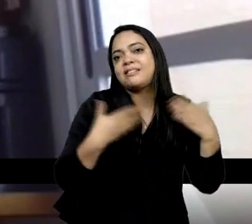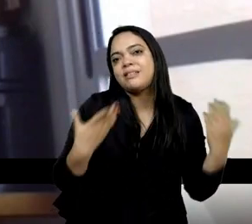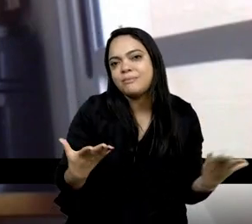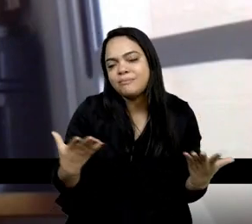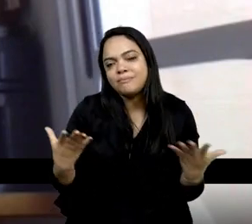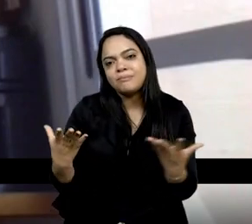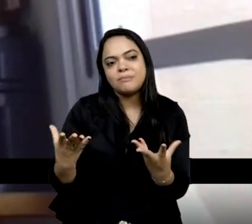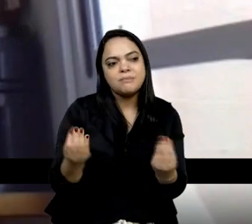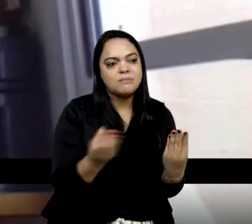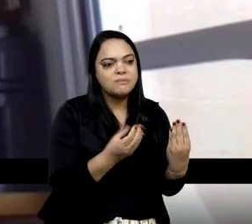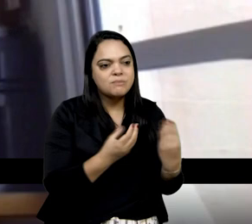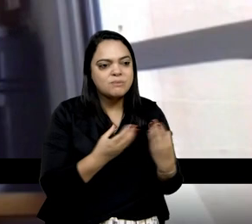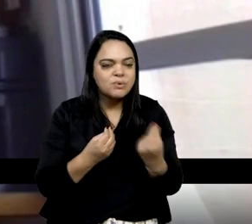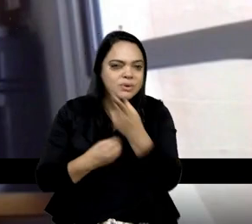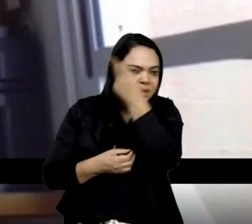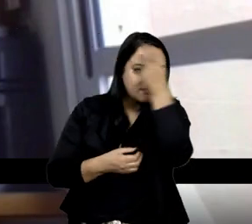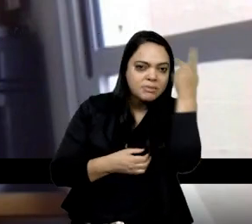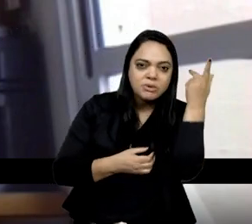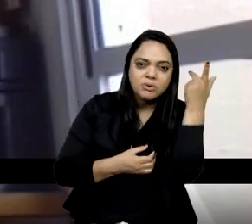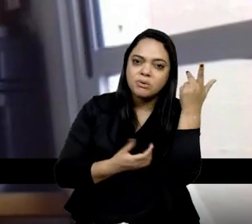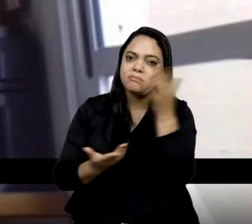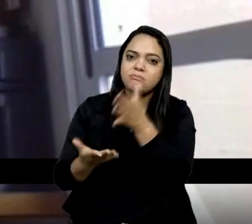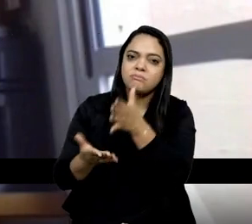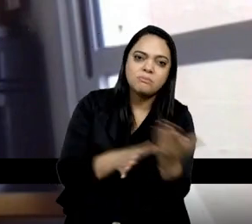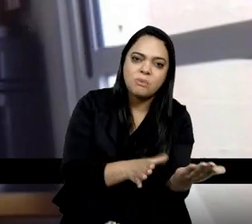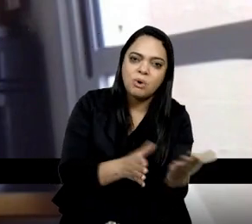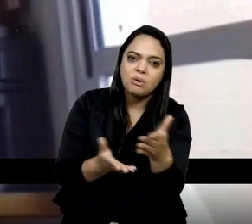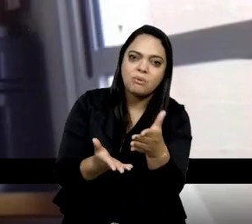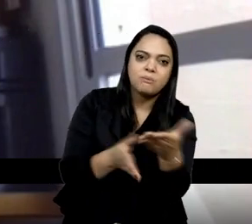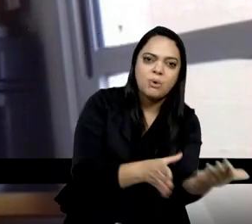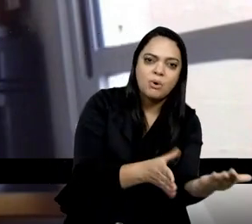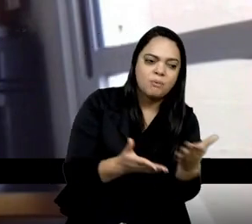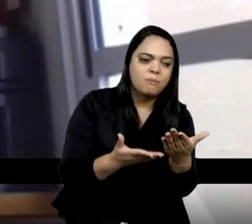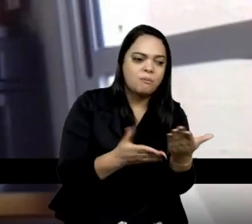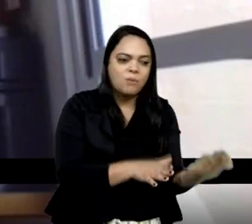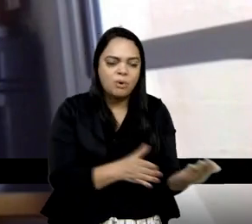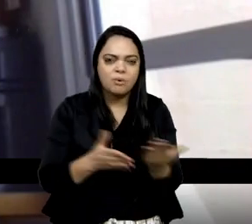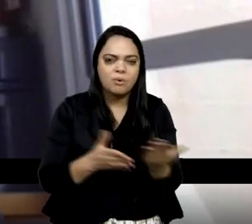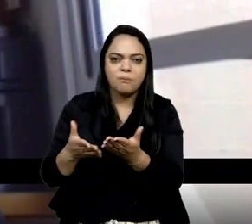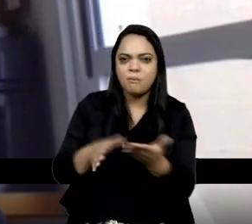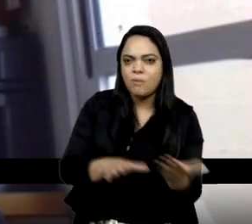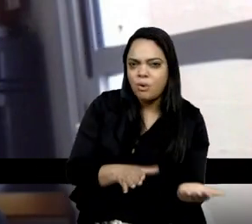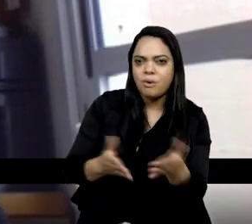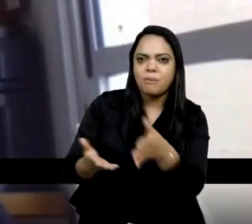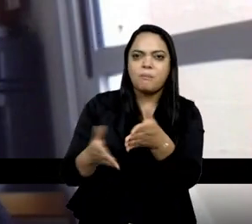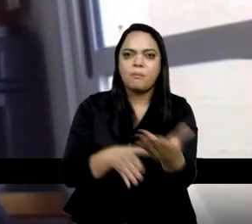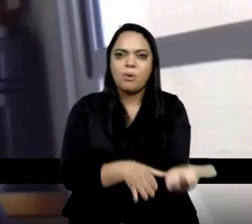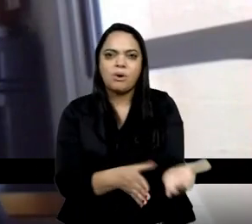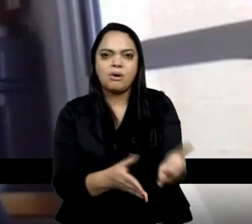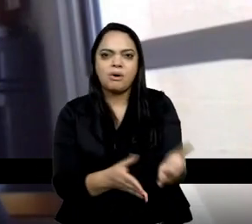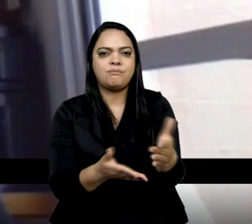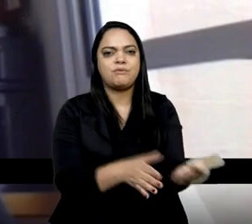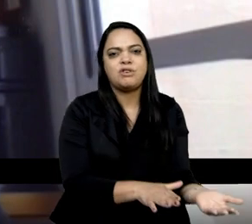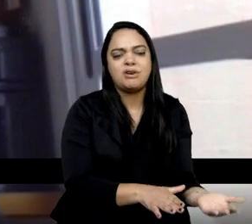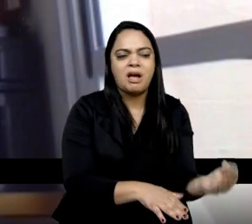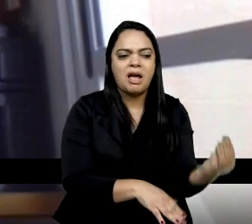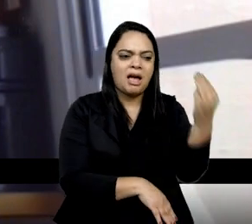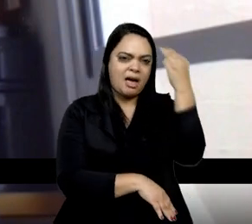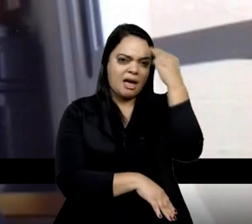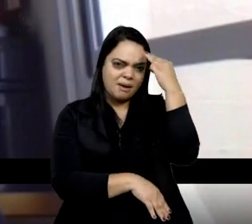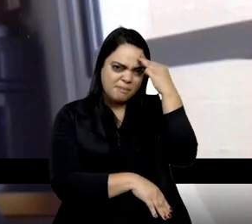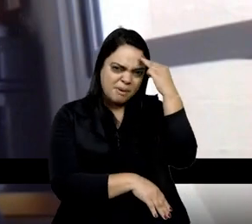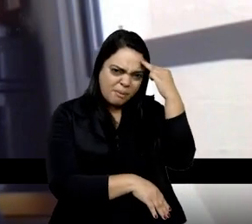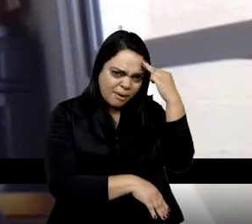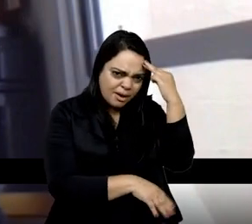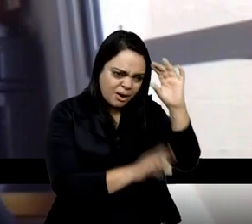faleceu, né? Como é que eu vou dizer? As memórias dessas comunidades indígenas, né? As pessoas mais